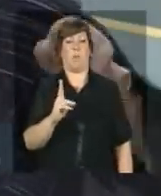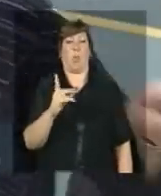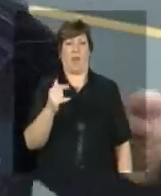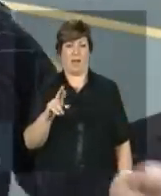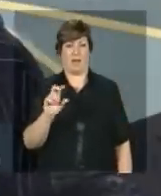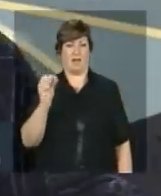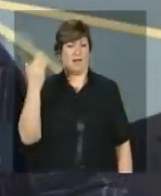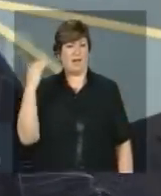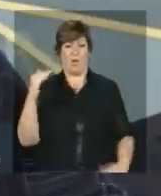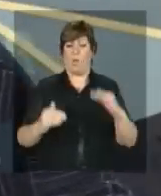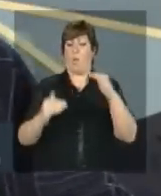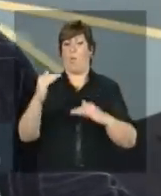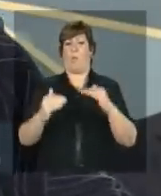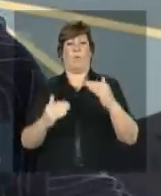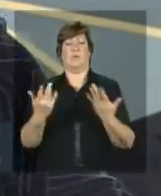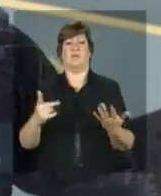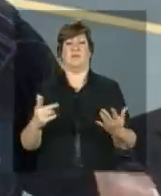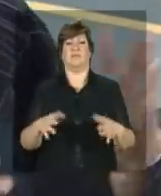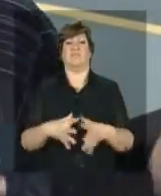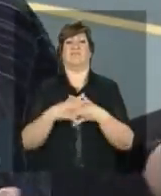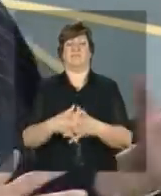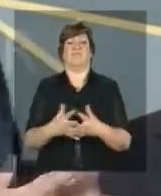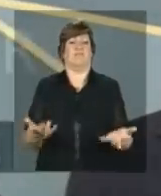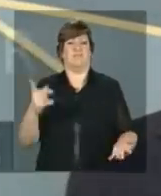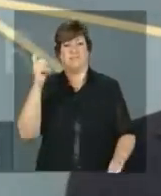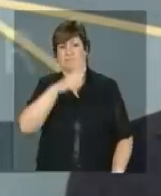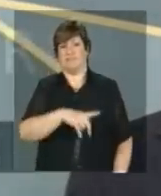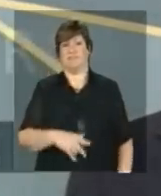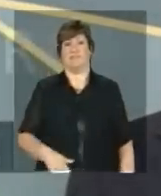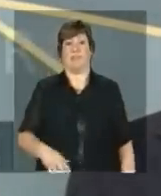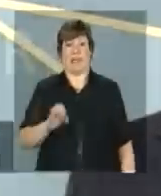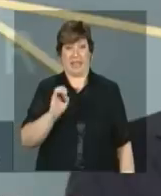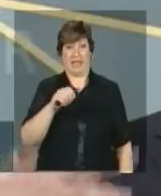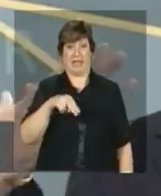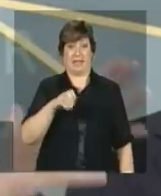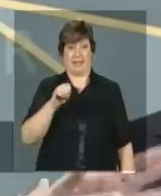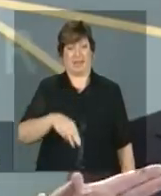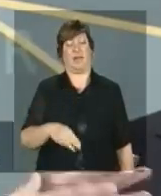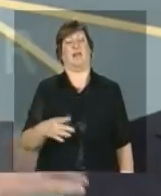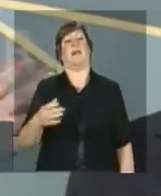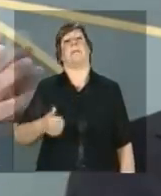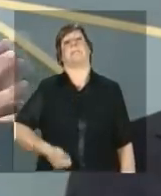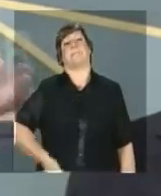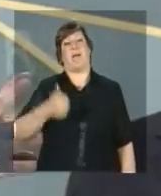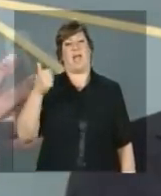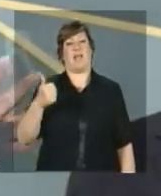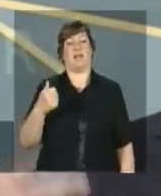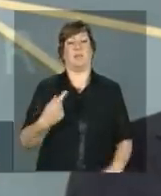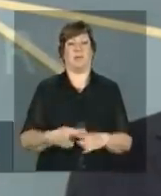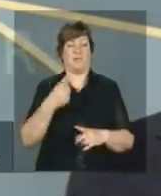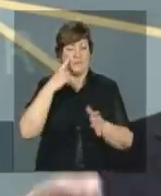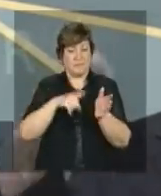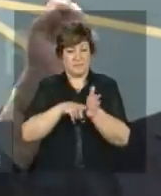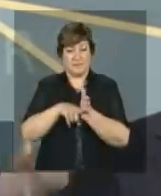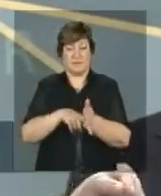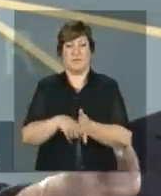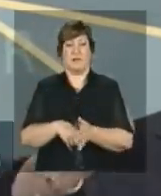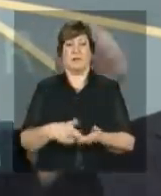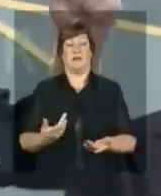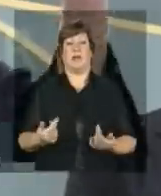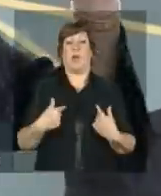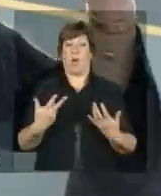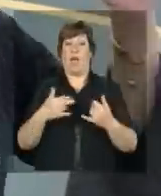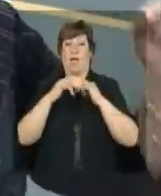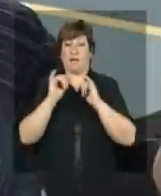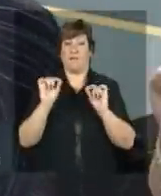sem igualdades e com assimetrias como é que eu faria então eu quero só alertar isso porque